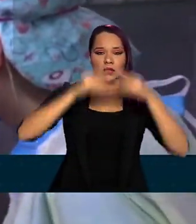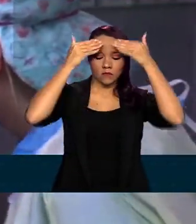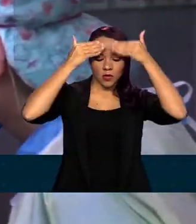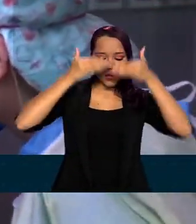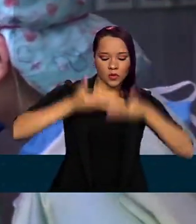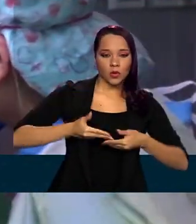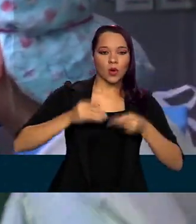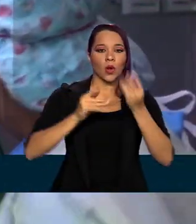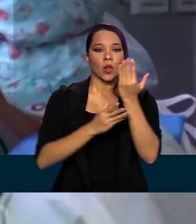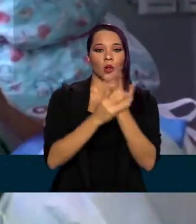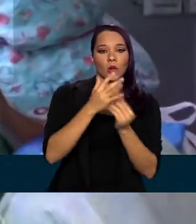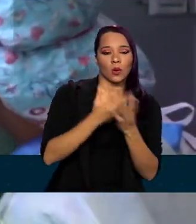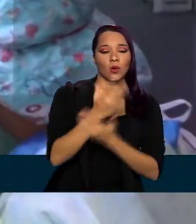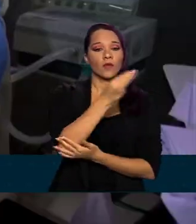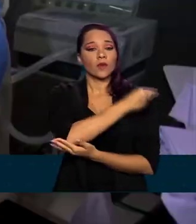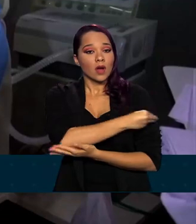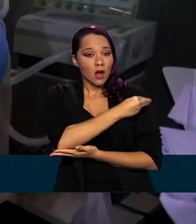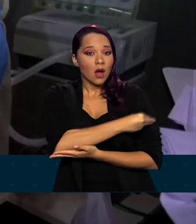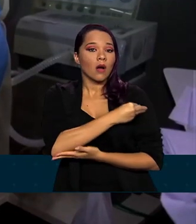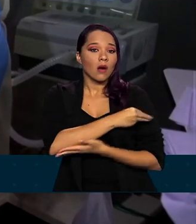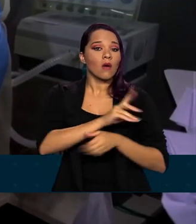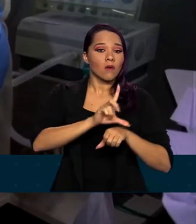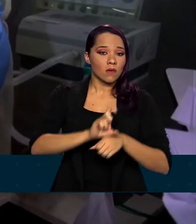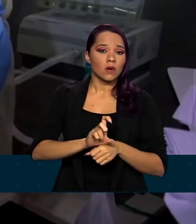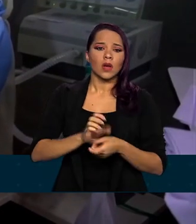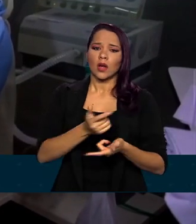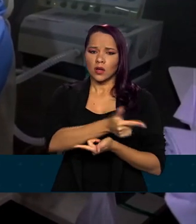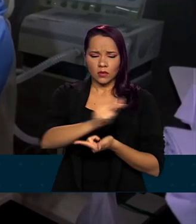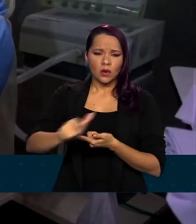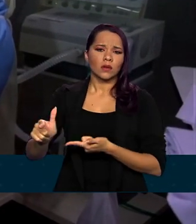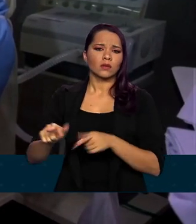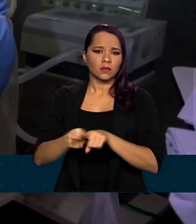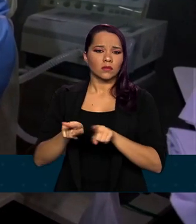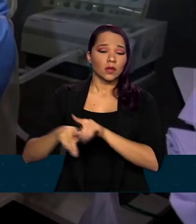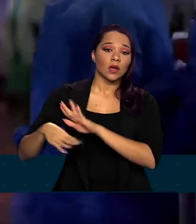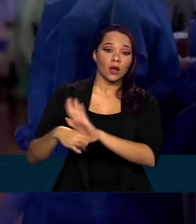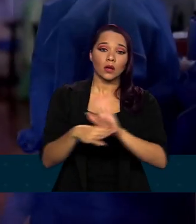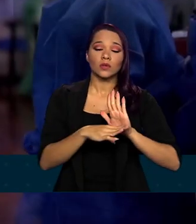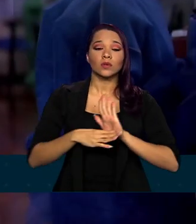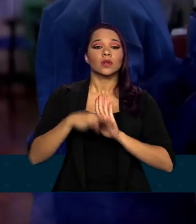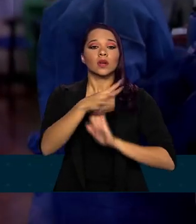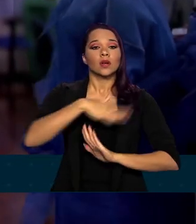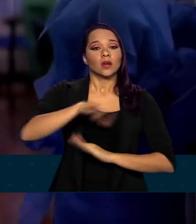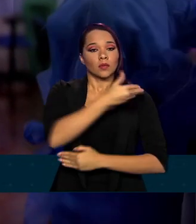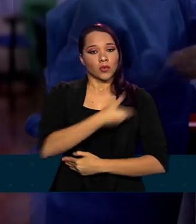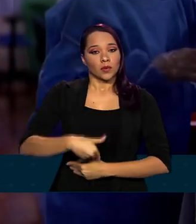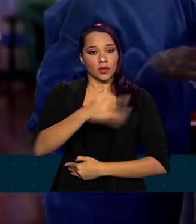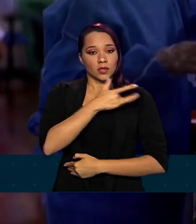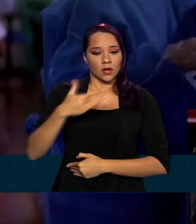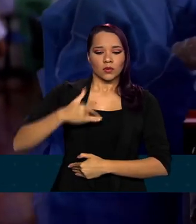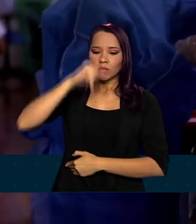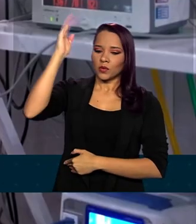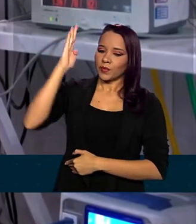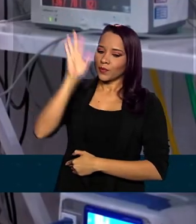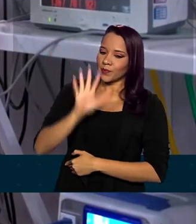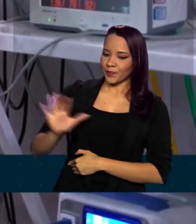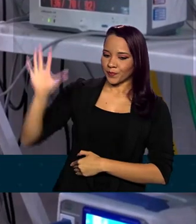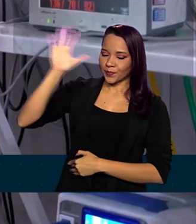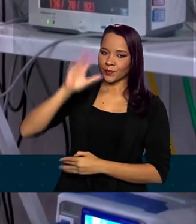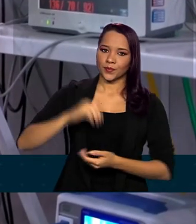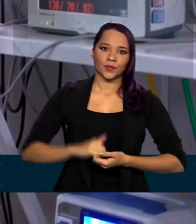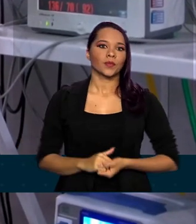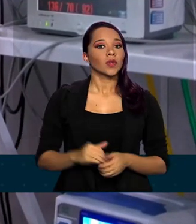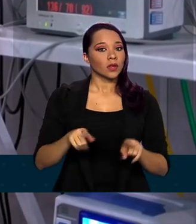faciais, luvas, álcool, entre outros materiais que fortalecem a rede pública de saúde em todo o país. Além